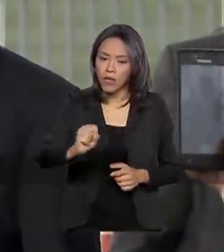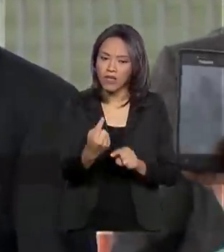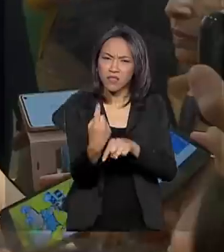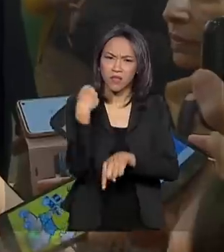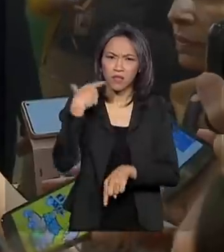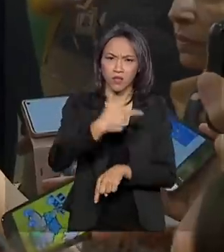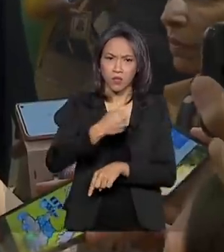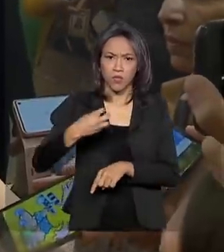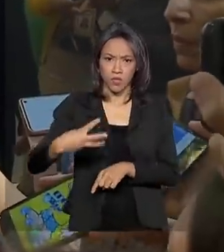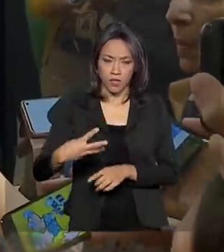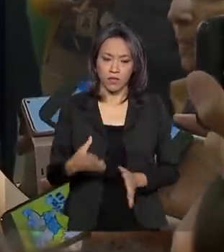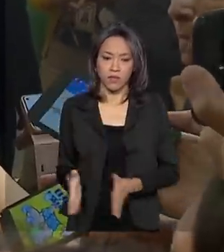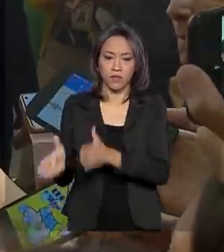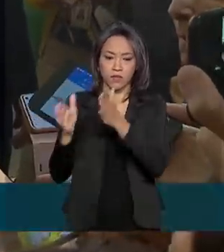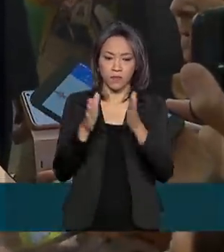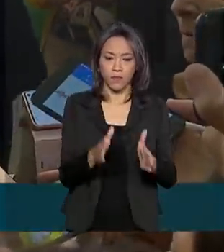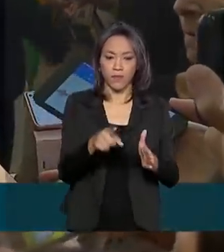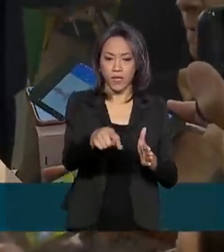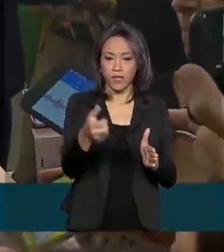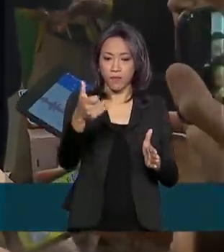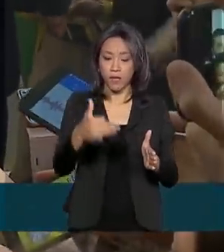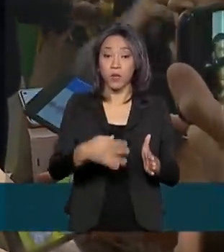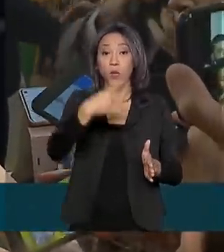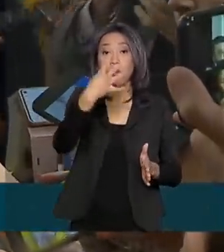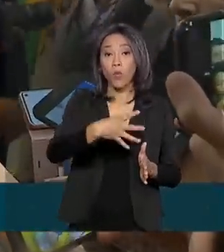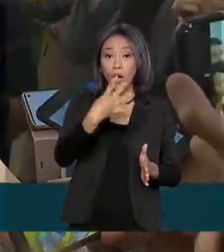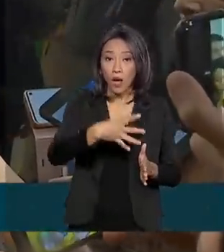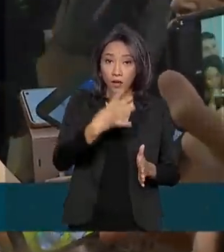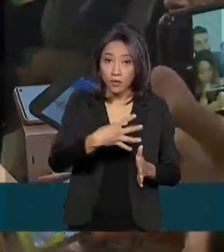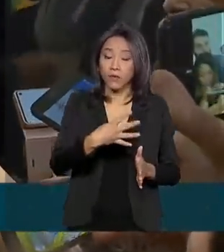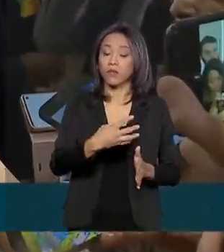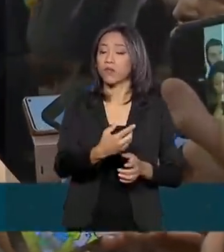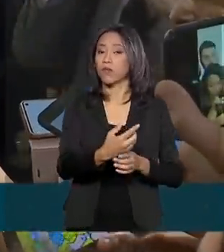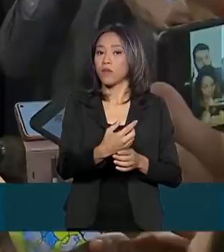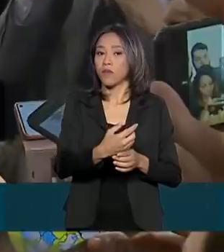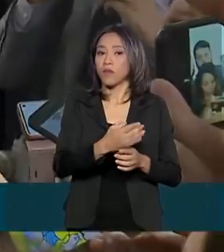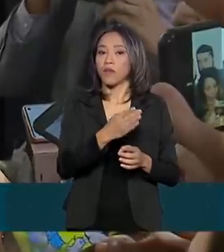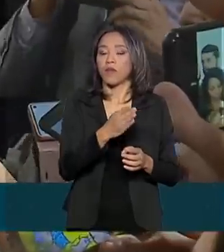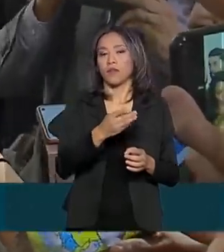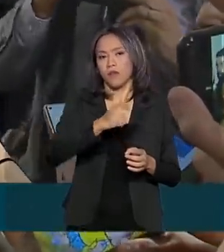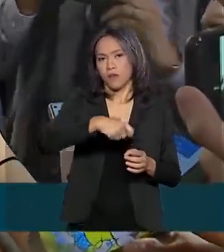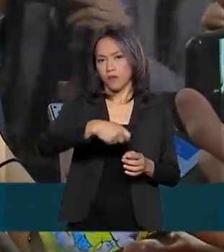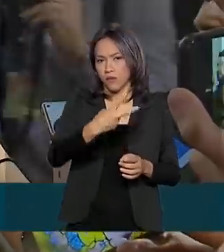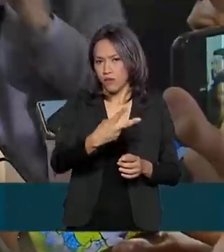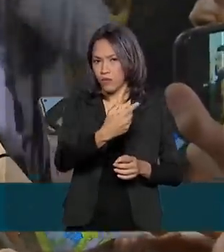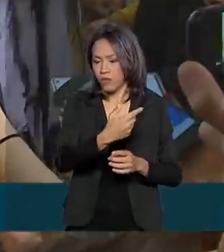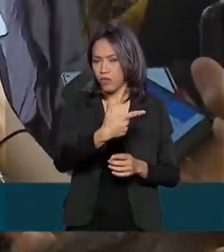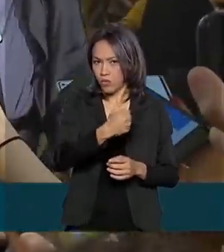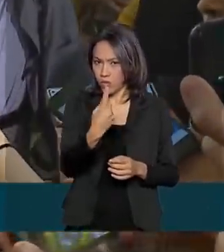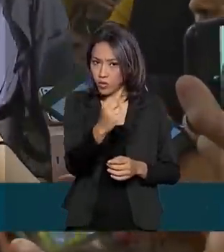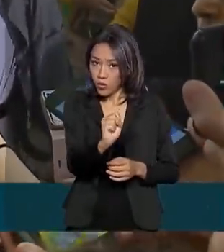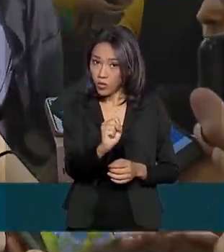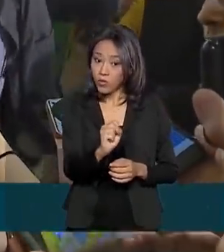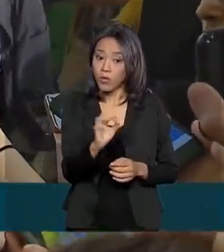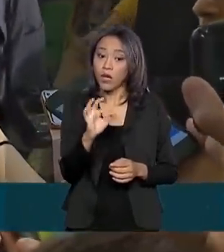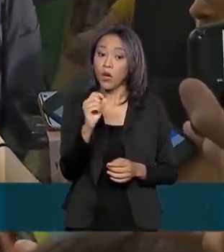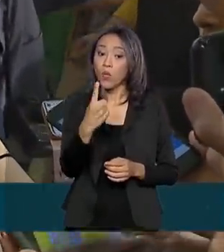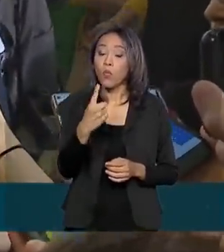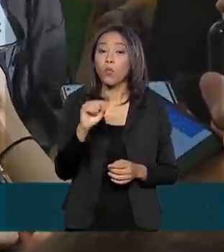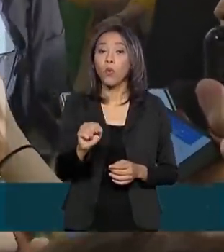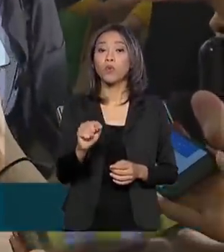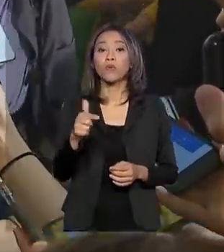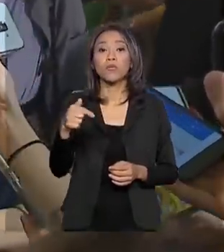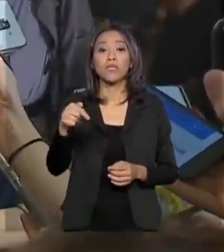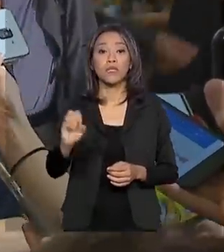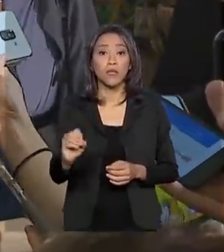Se você pegar o quarto trimestre do ano passado, sobre o quarto trimestre de 2018, 1,70%. Estava